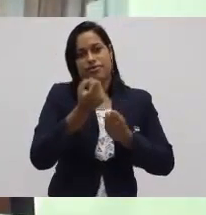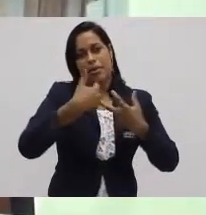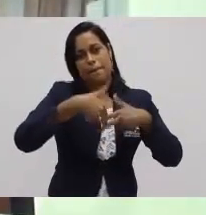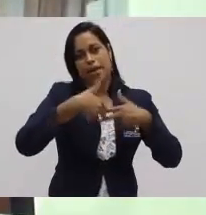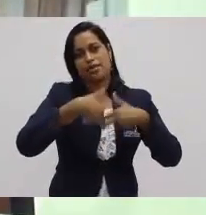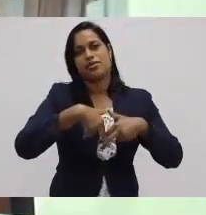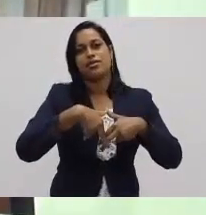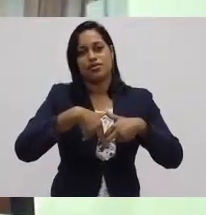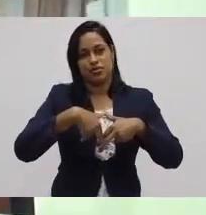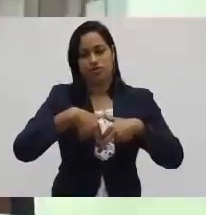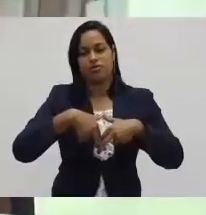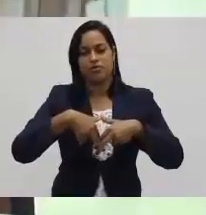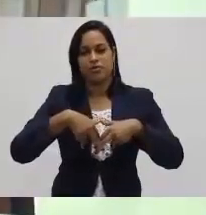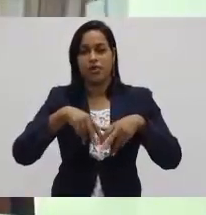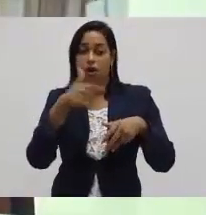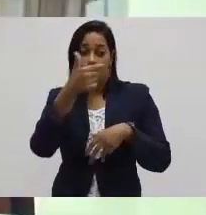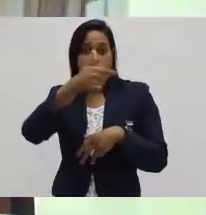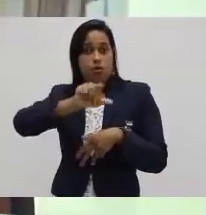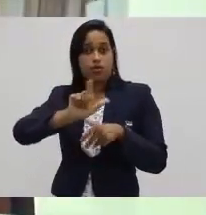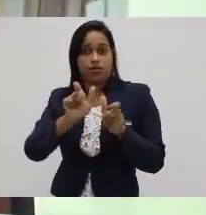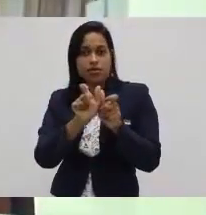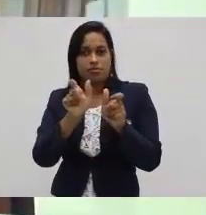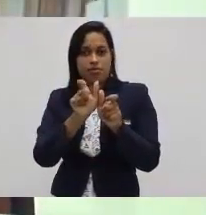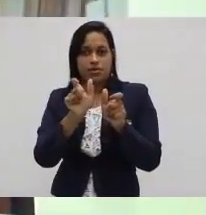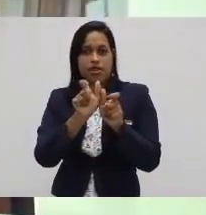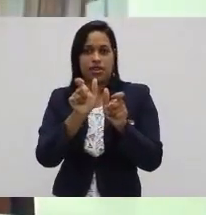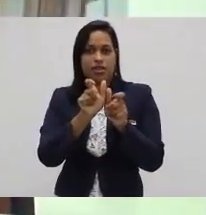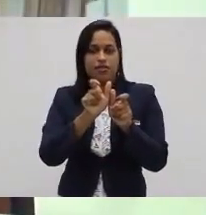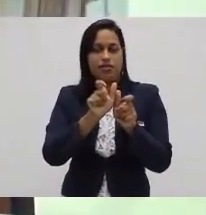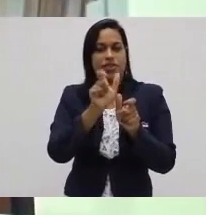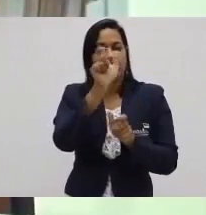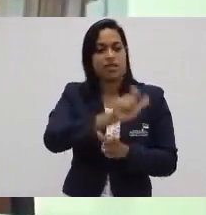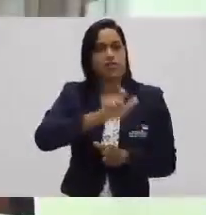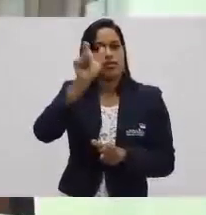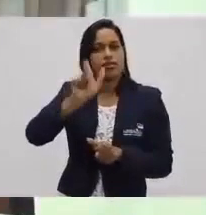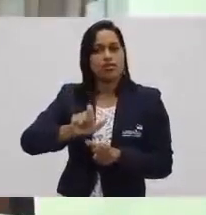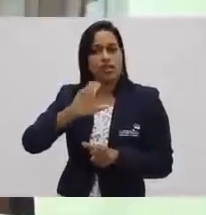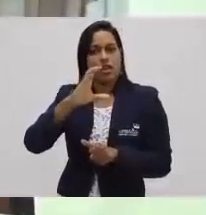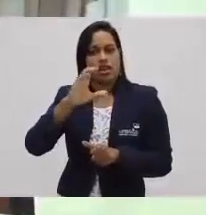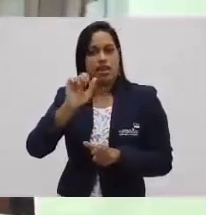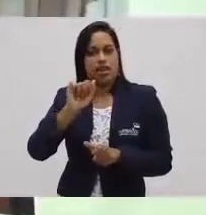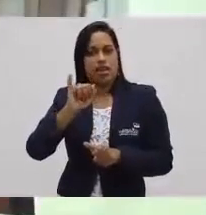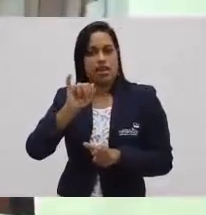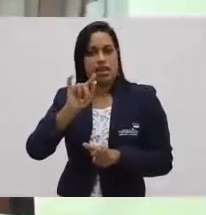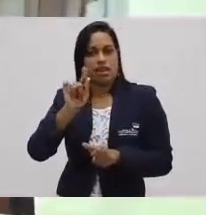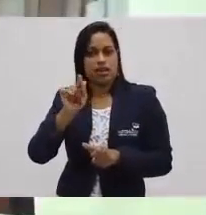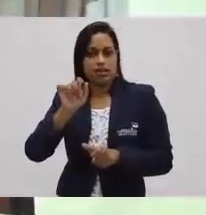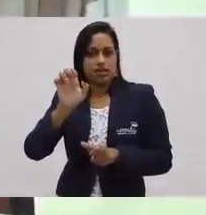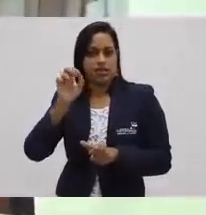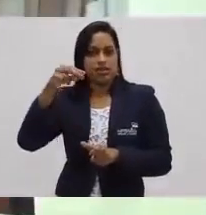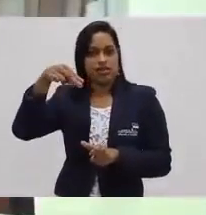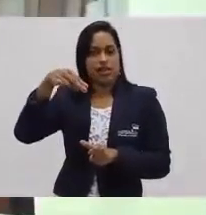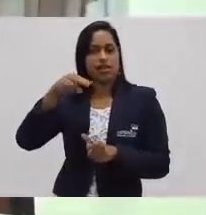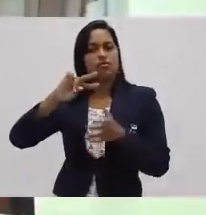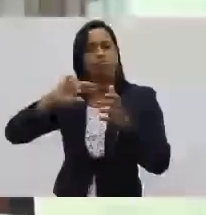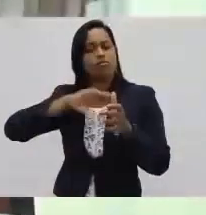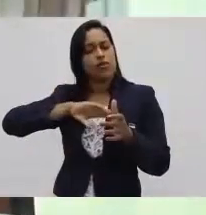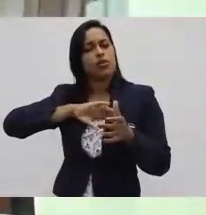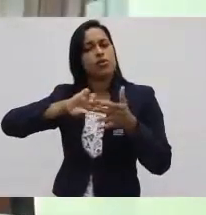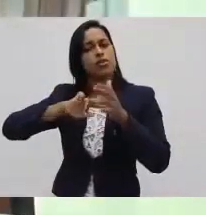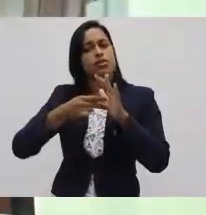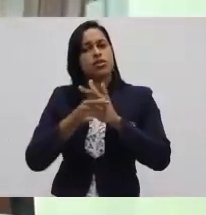japonês que caracteriza muito fortemente o sistema Toyota de produção é o Kaizen. Kaizen em português significa